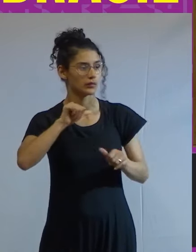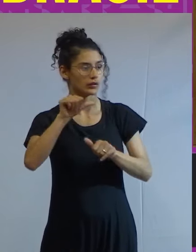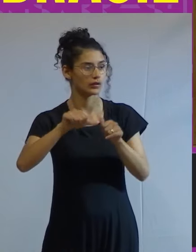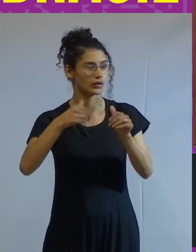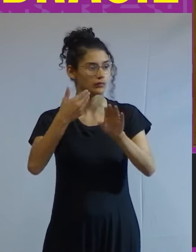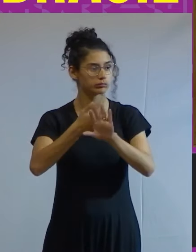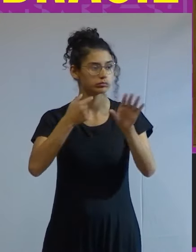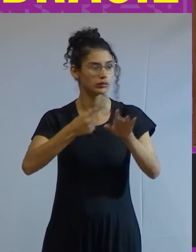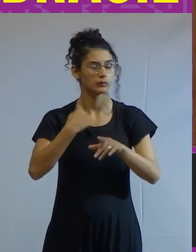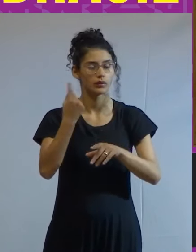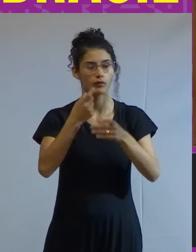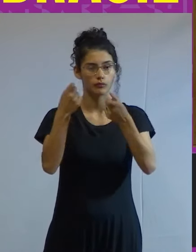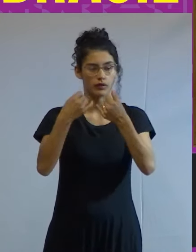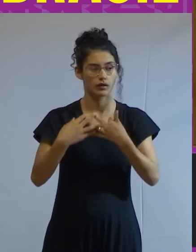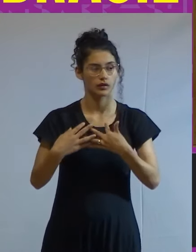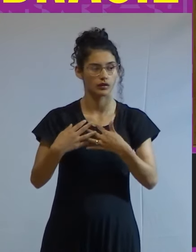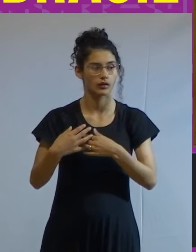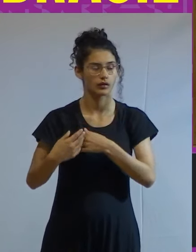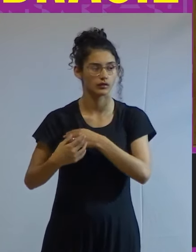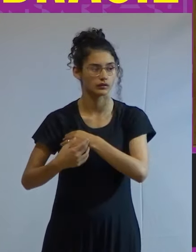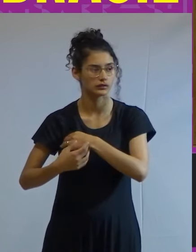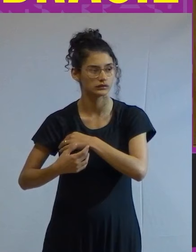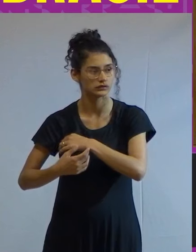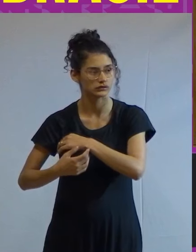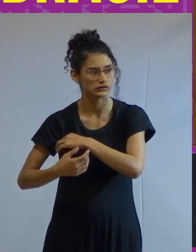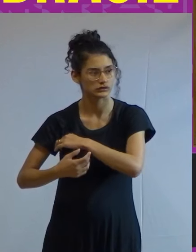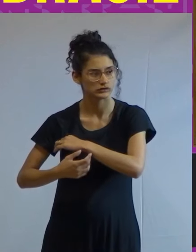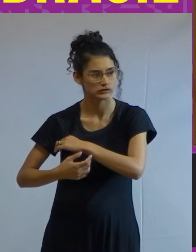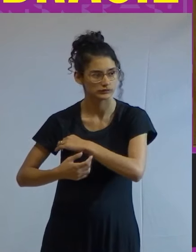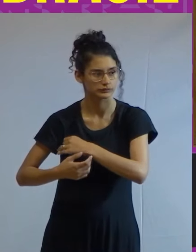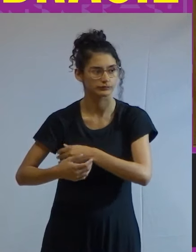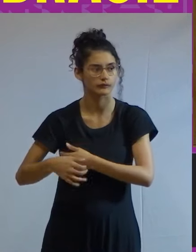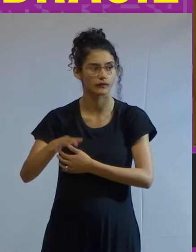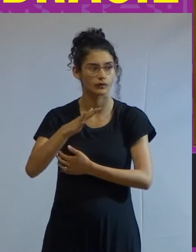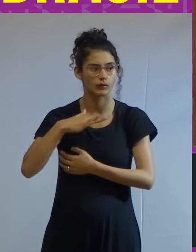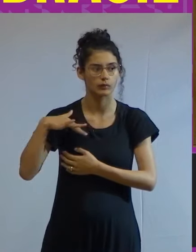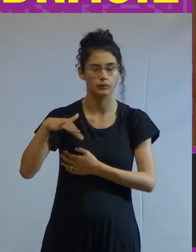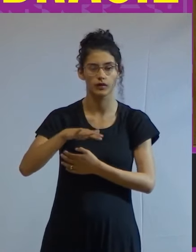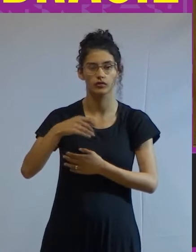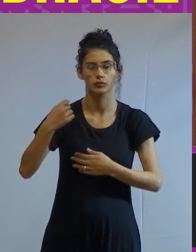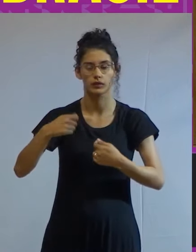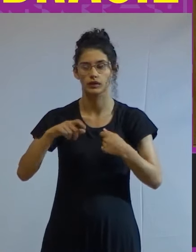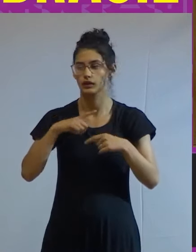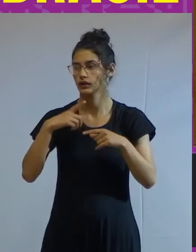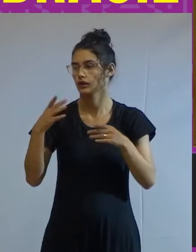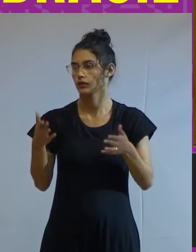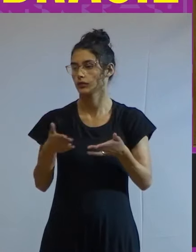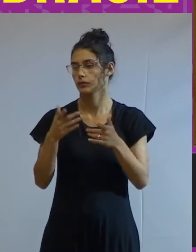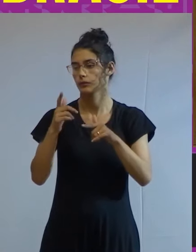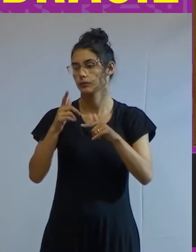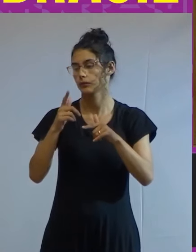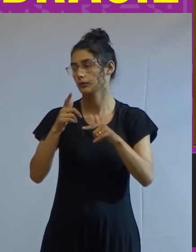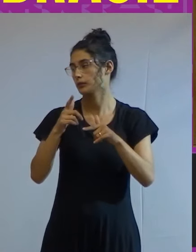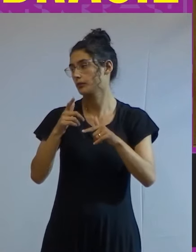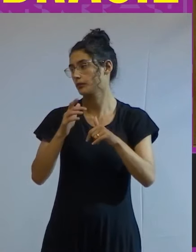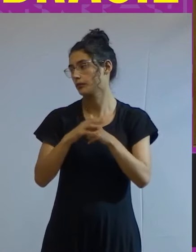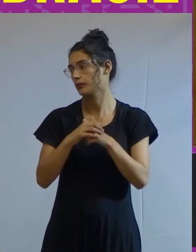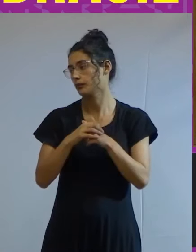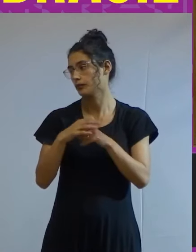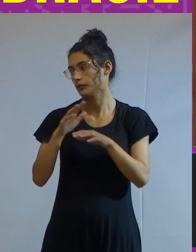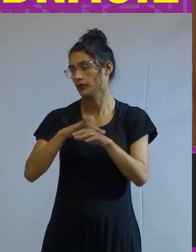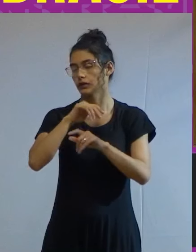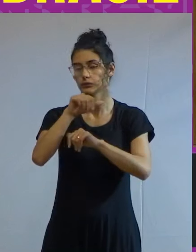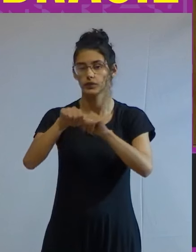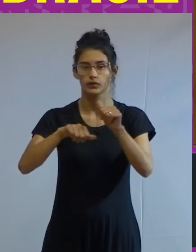distante para não dizer inalcançável a curto prazo o ambiente necessário à promoção das